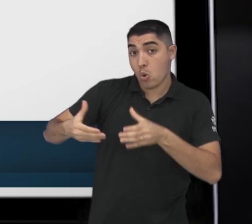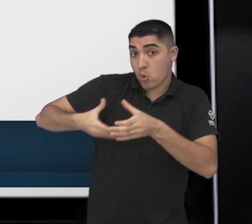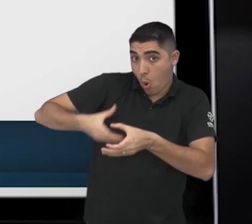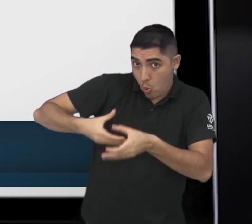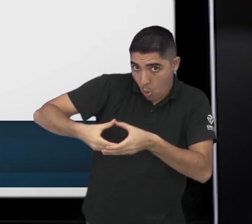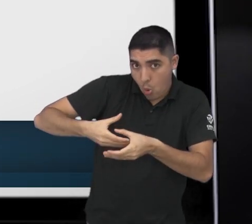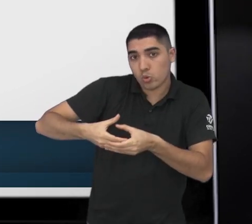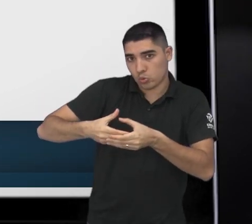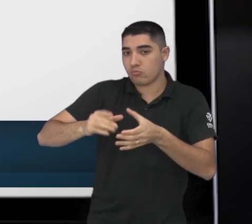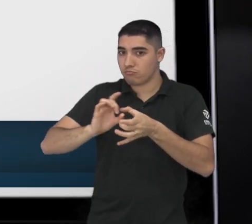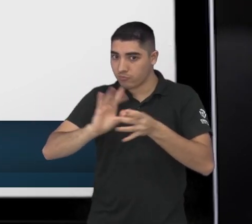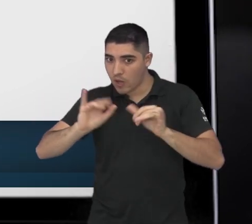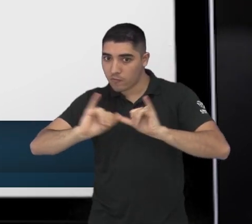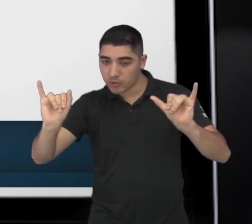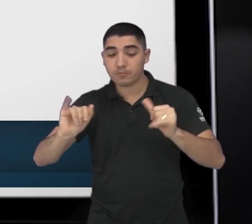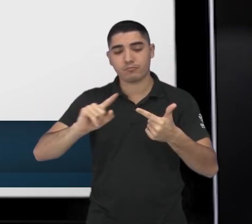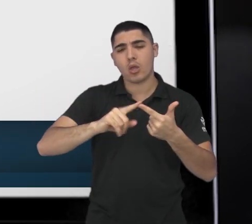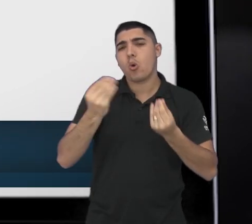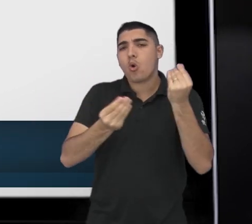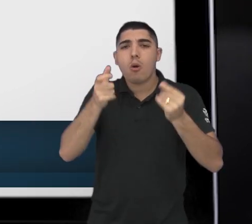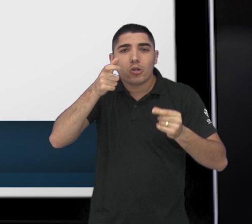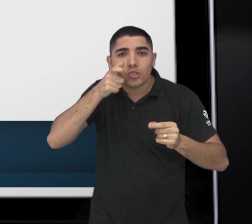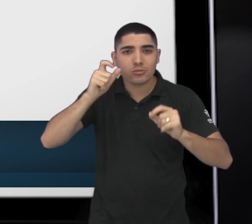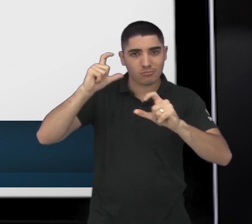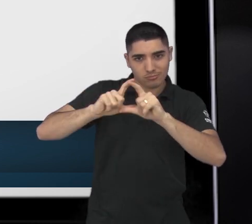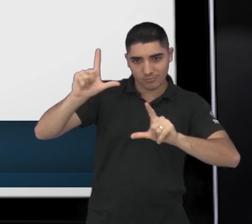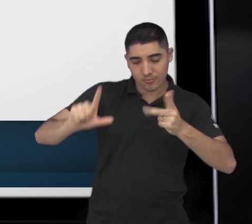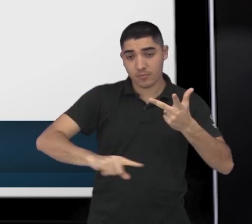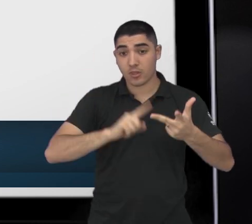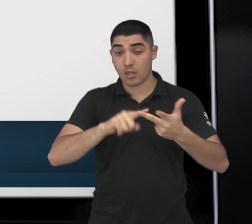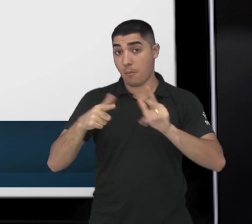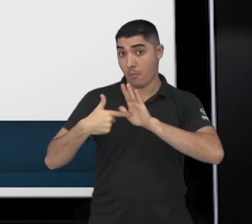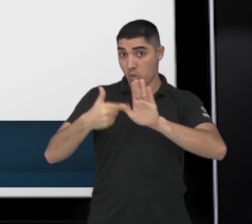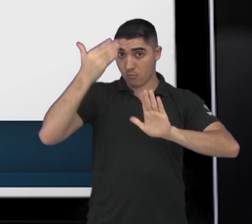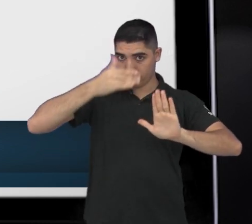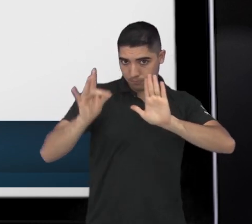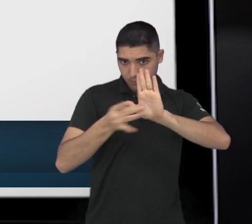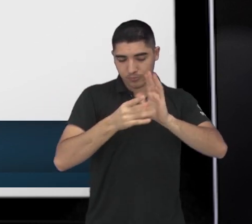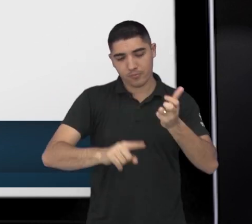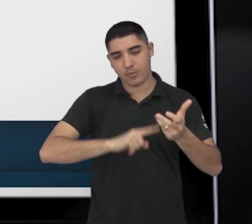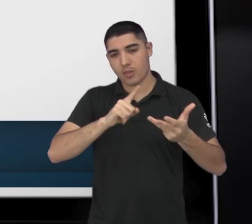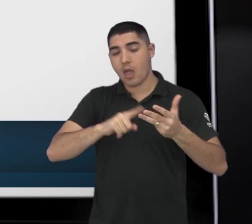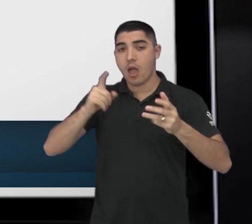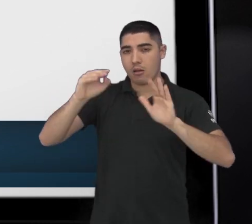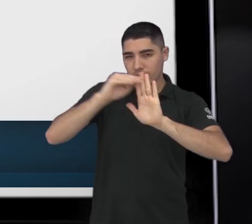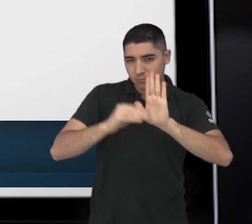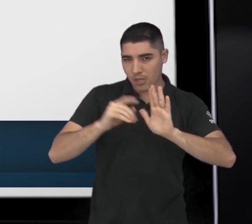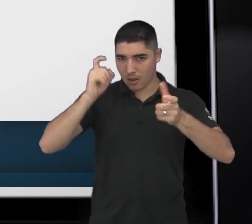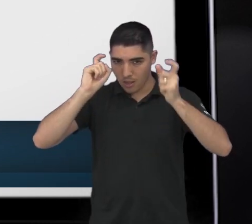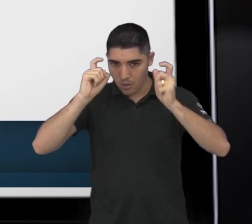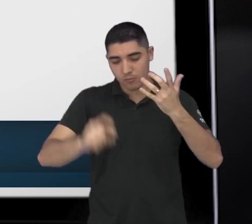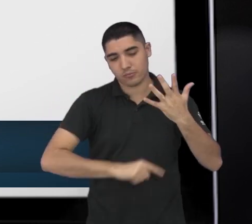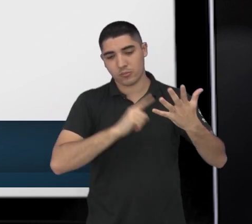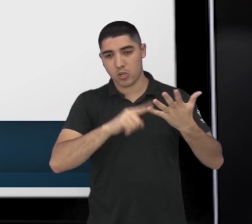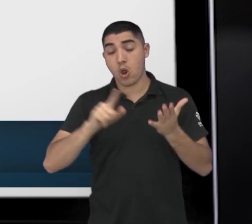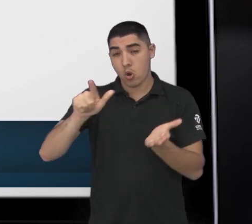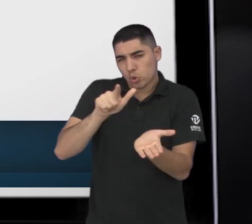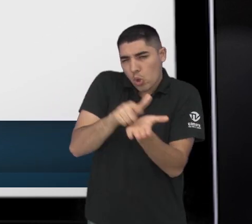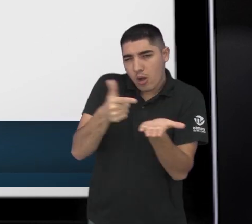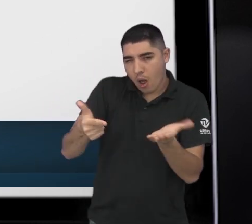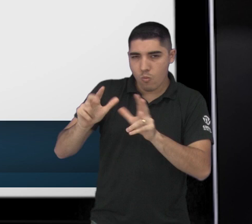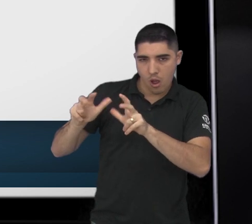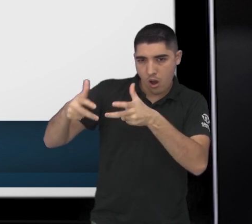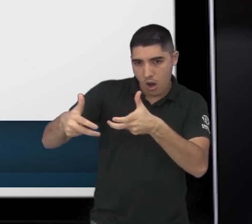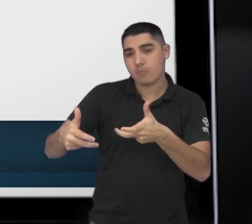sobre concursos públicos, como assistir à TV Câmara, o portal da transparência, as pautas das sessões, o Diário Oficial